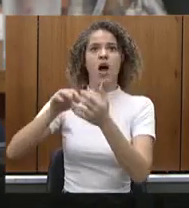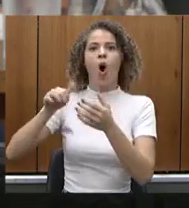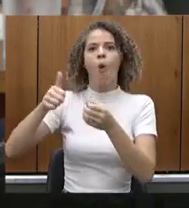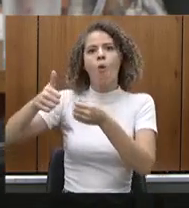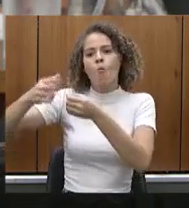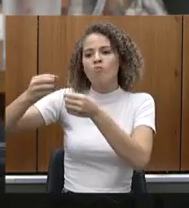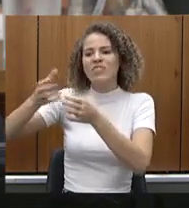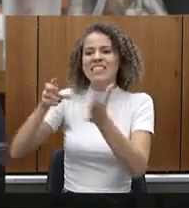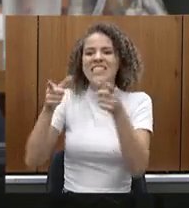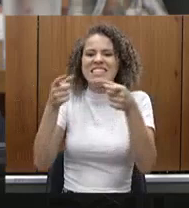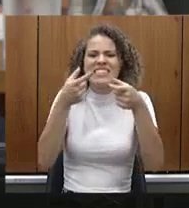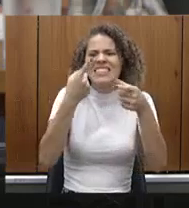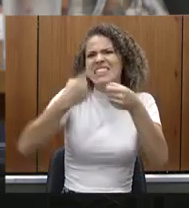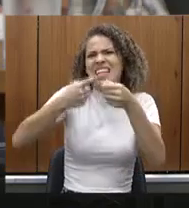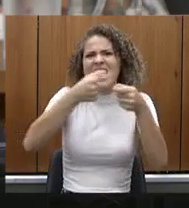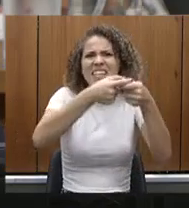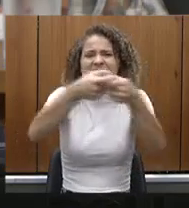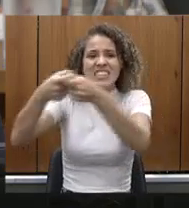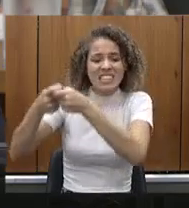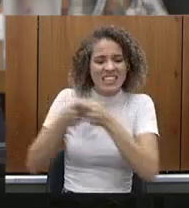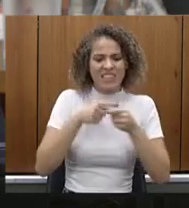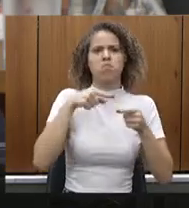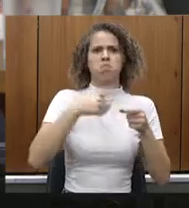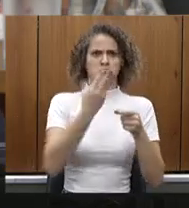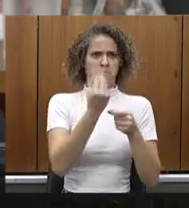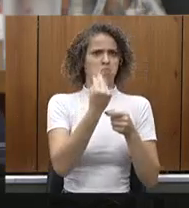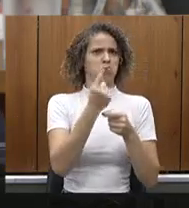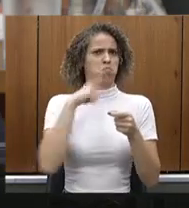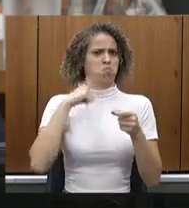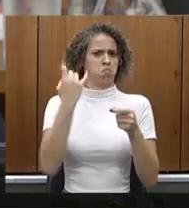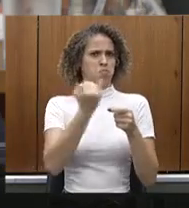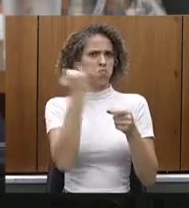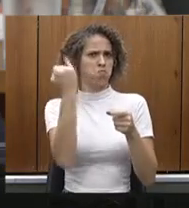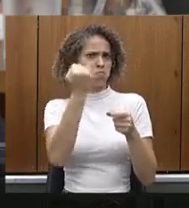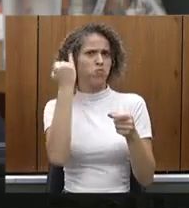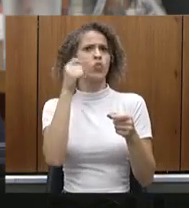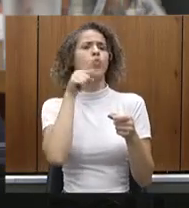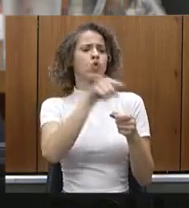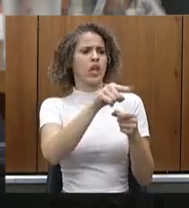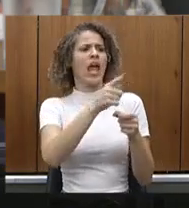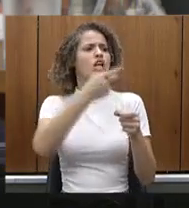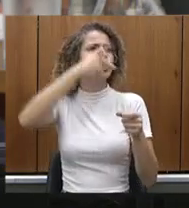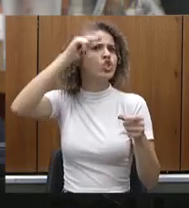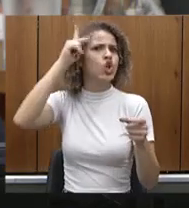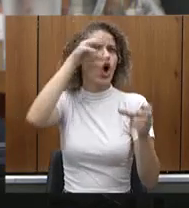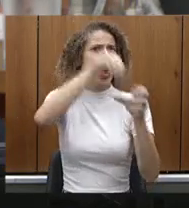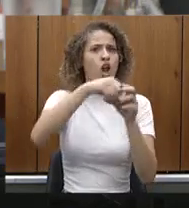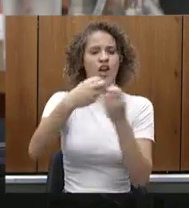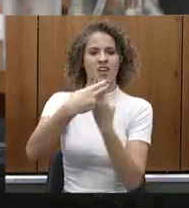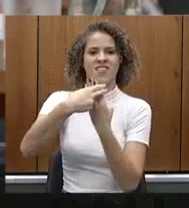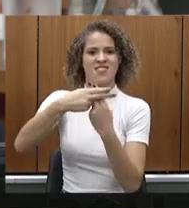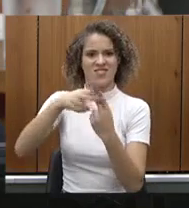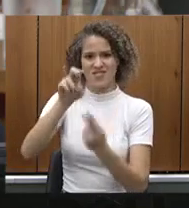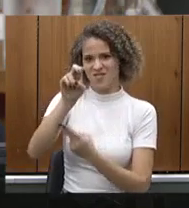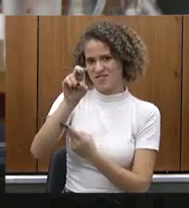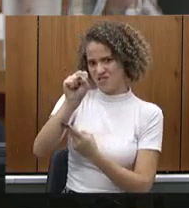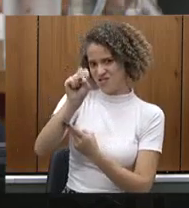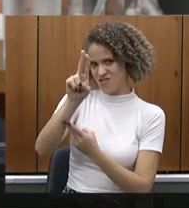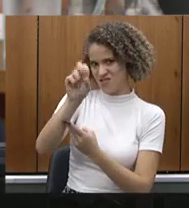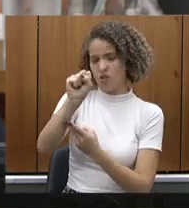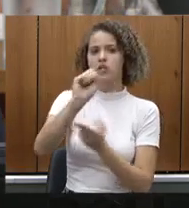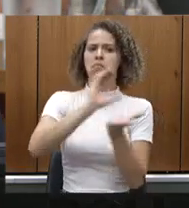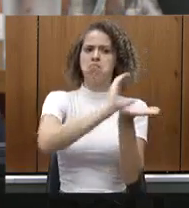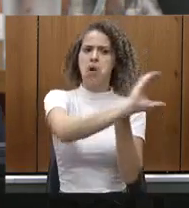em 43 milhões. É importante dizer que, além de ter esse recurso histórico para o SUS, nós não estamos jogando recurso para os